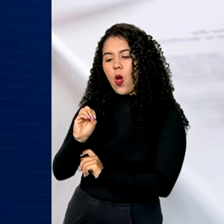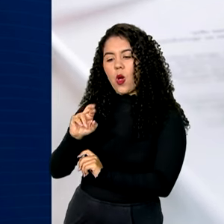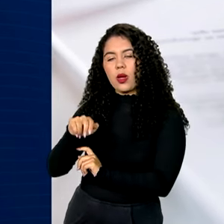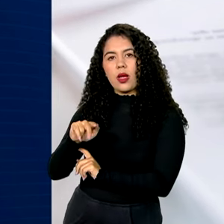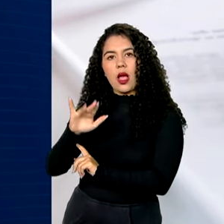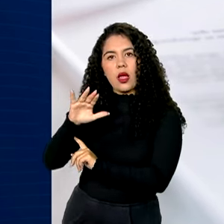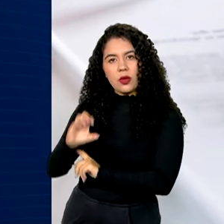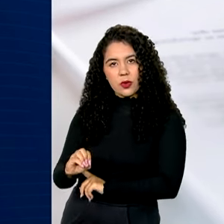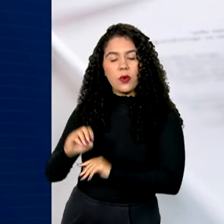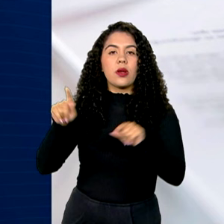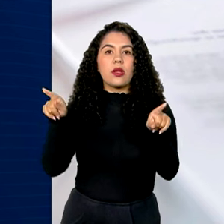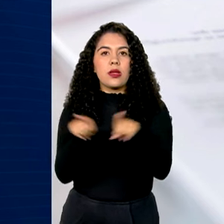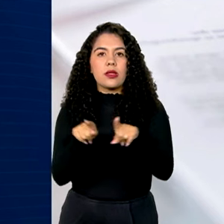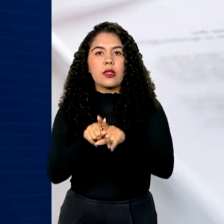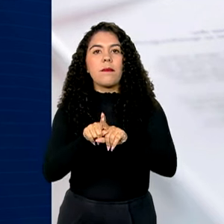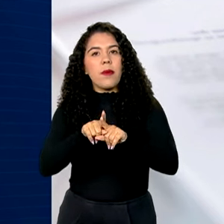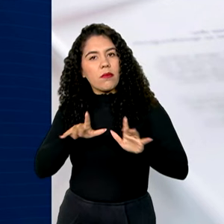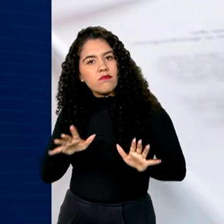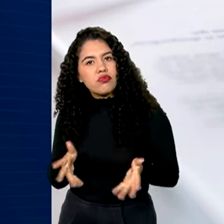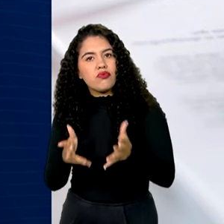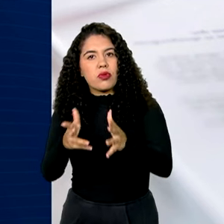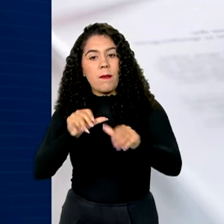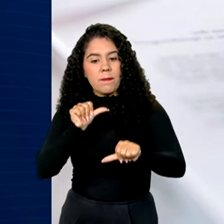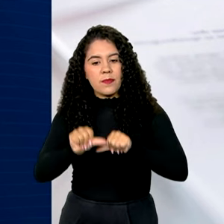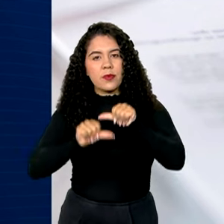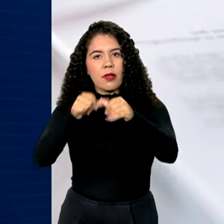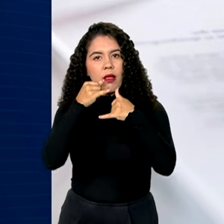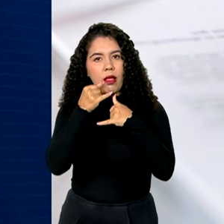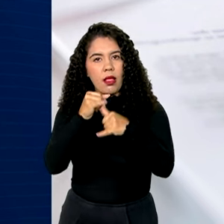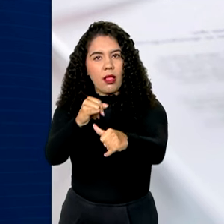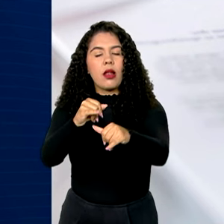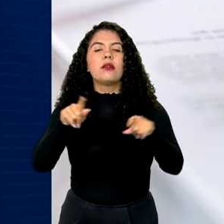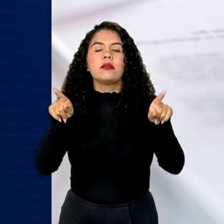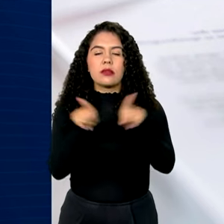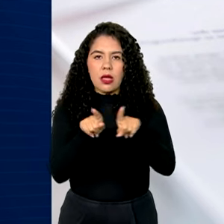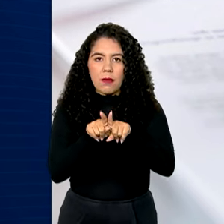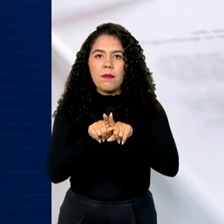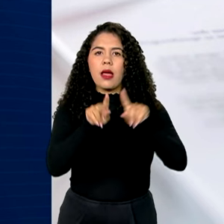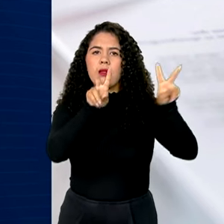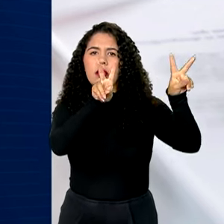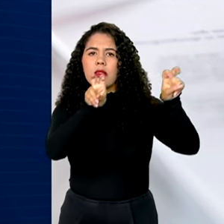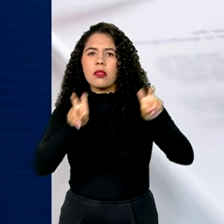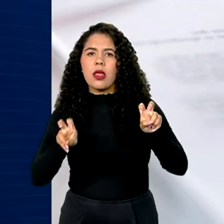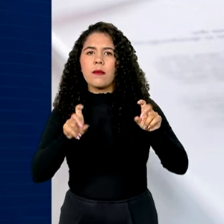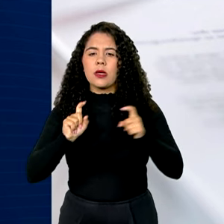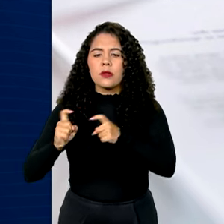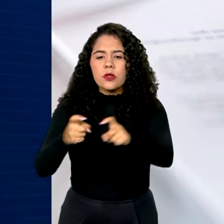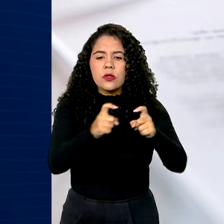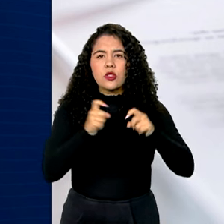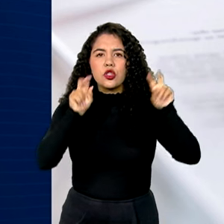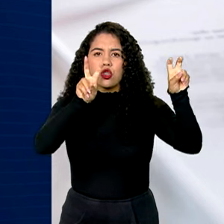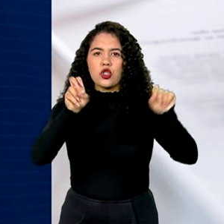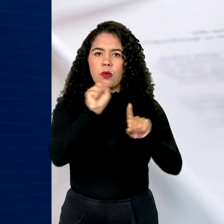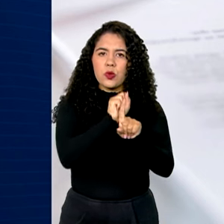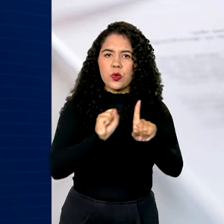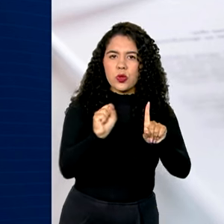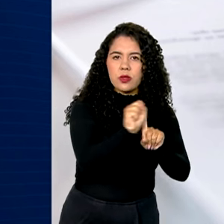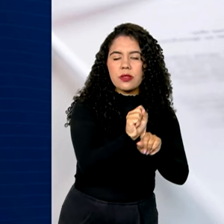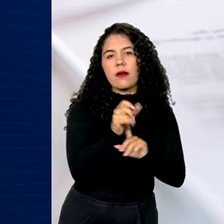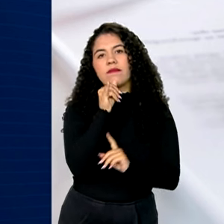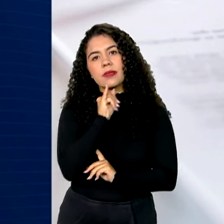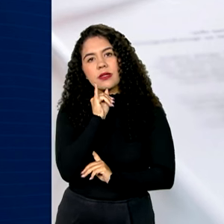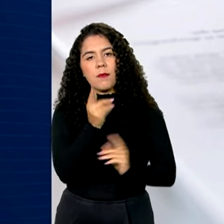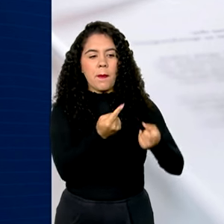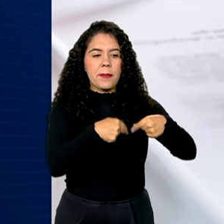incentivo à transição energética. Também foram abordadas questões sociais, como parcerias em